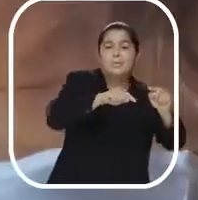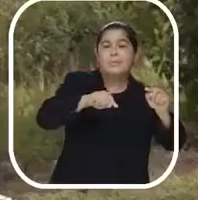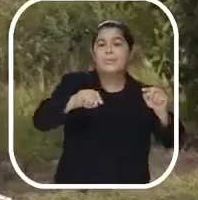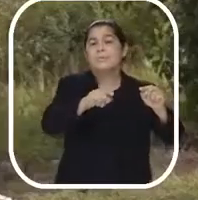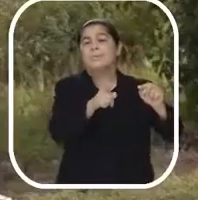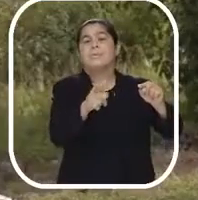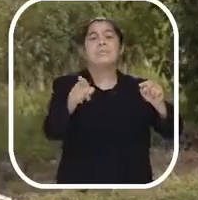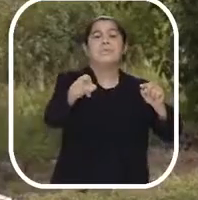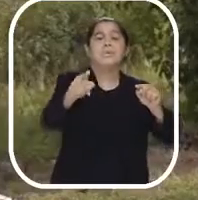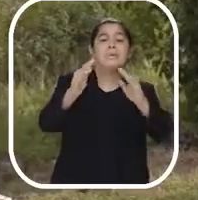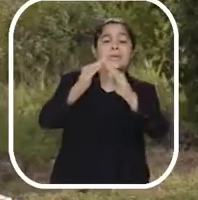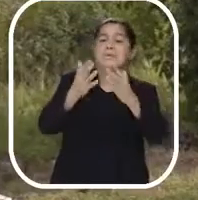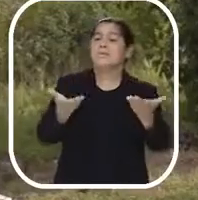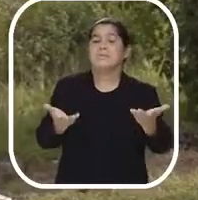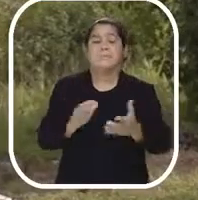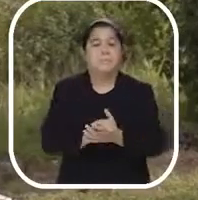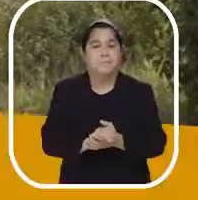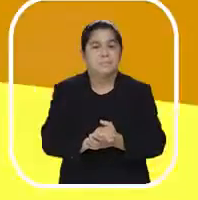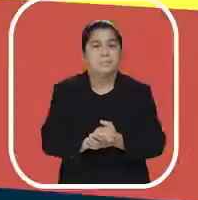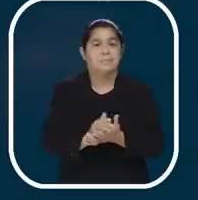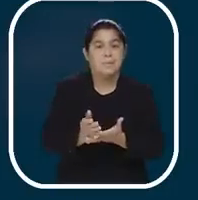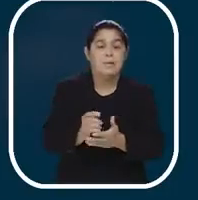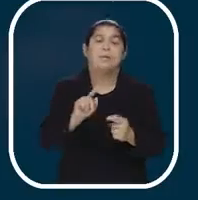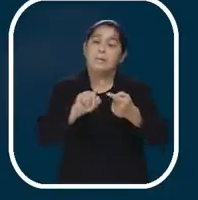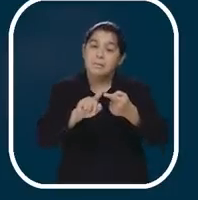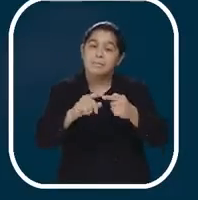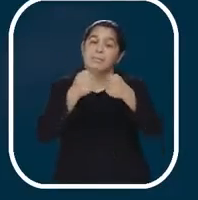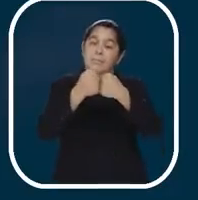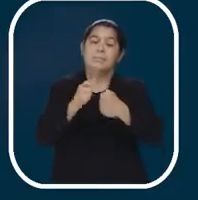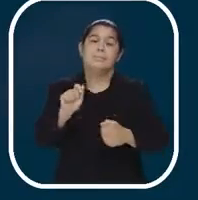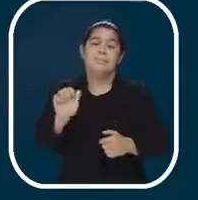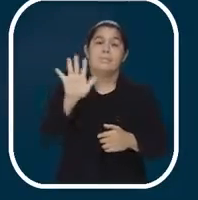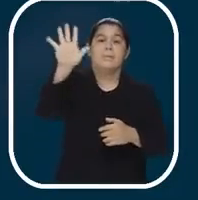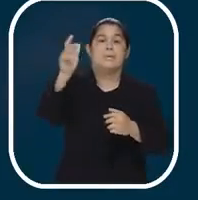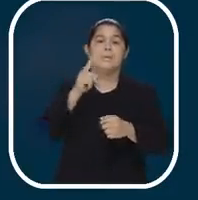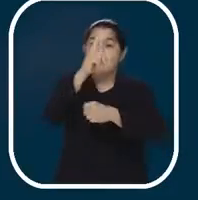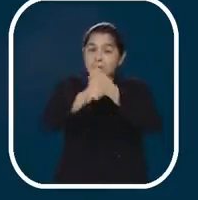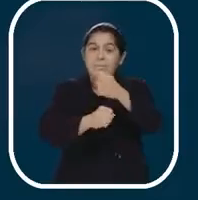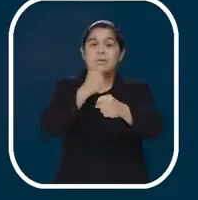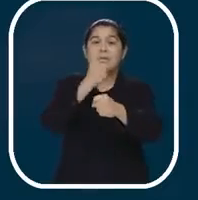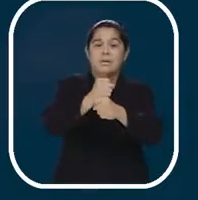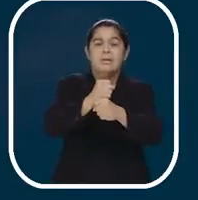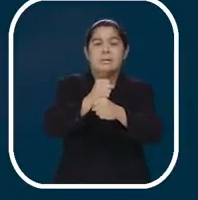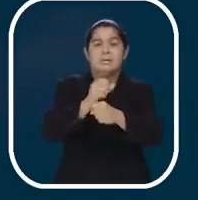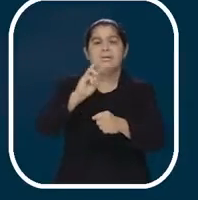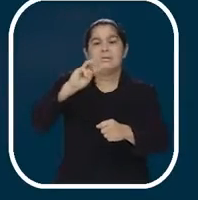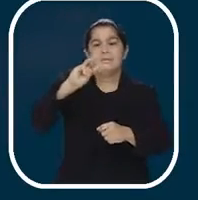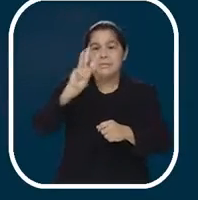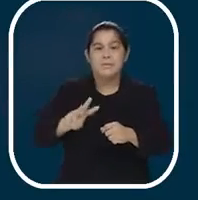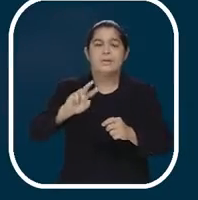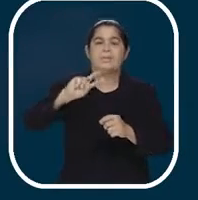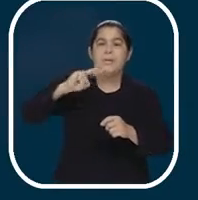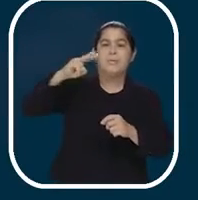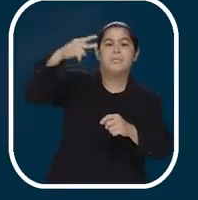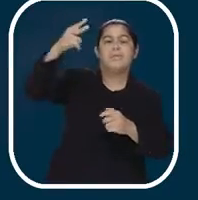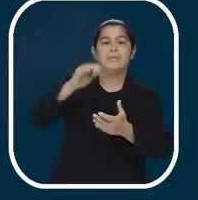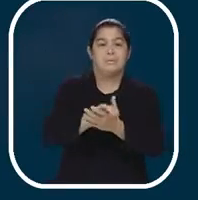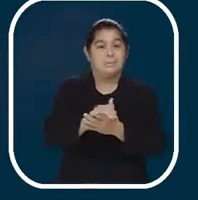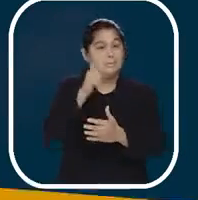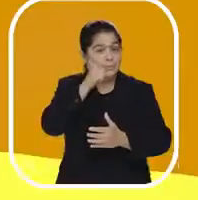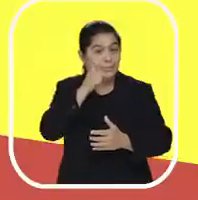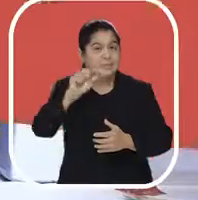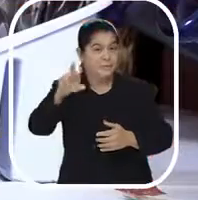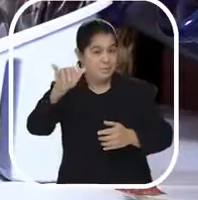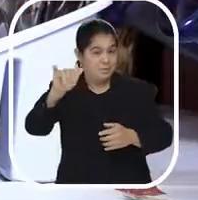linha que chegue até onde eles moram. Isso sem falar no preço alto da passagem. Em apenas um ano, foram três reajustes.